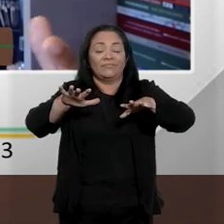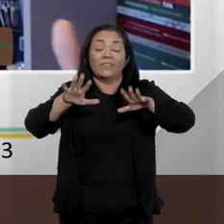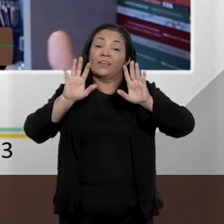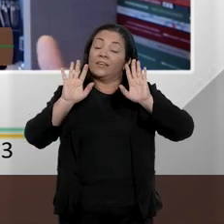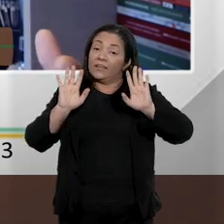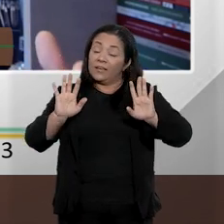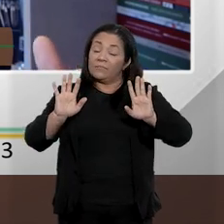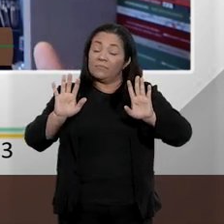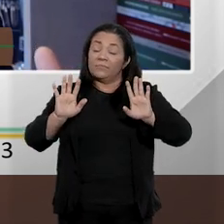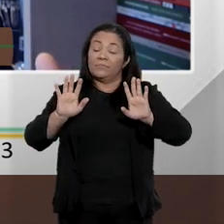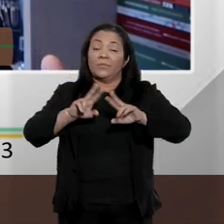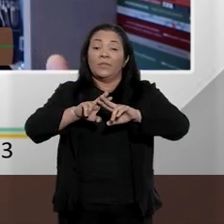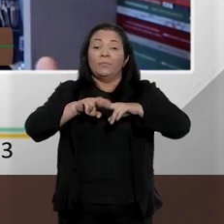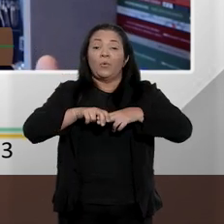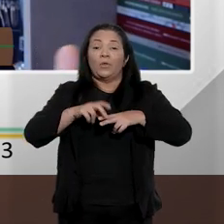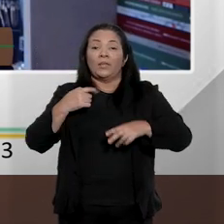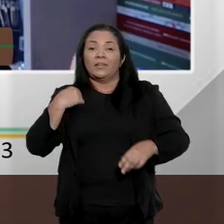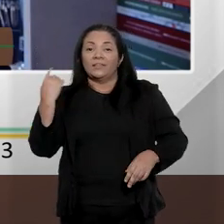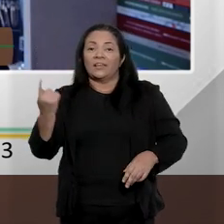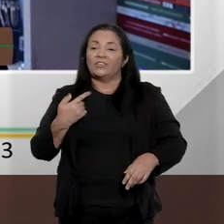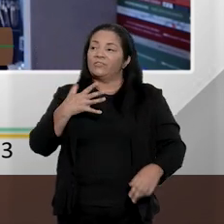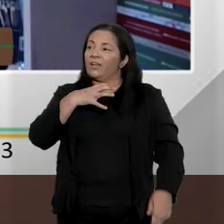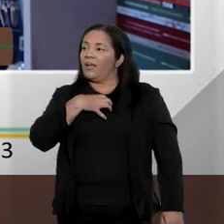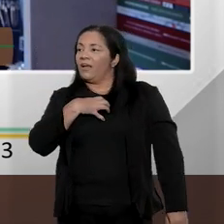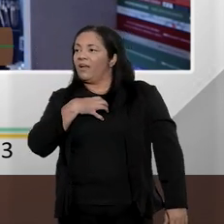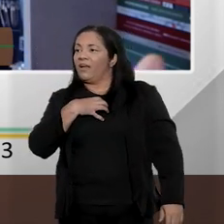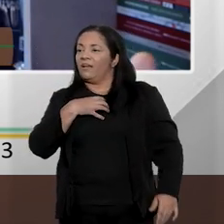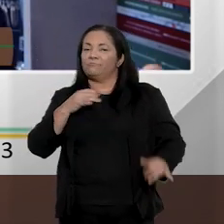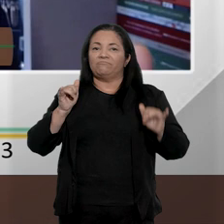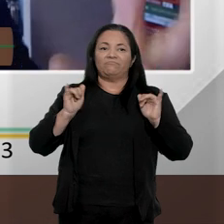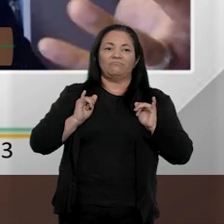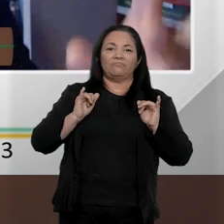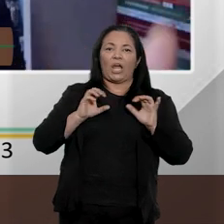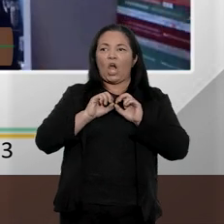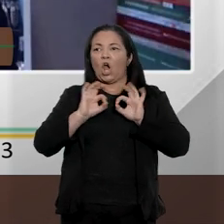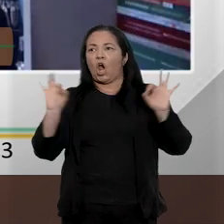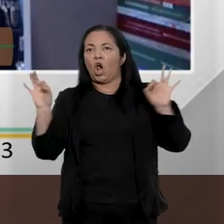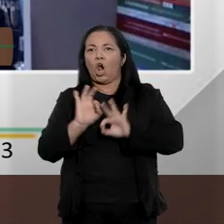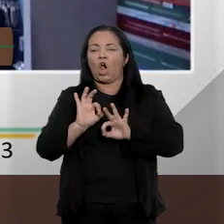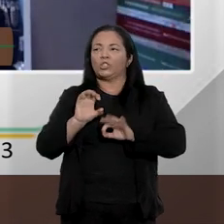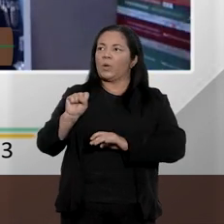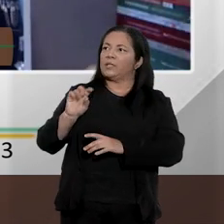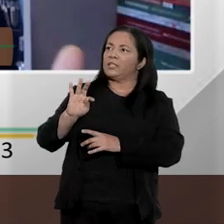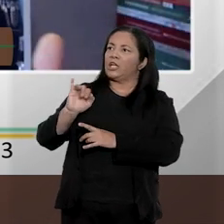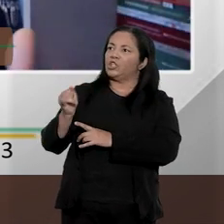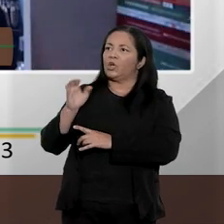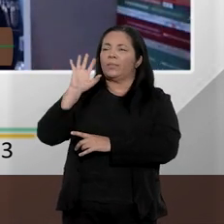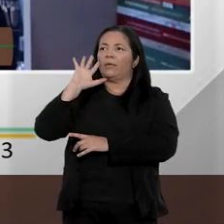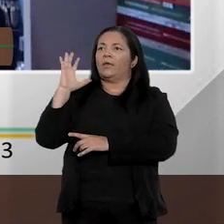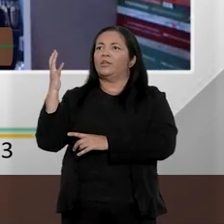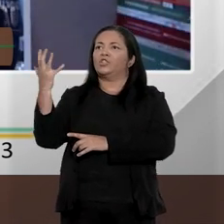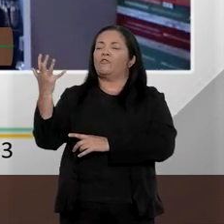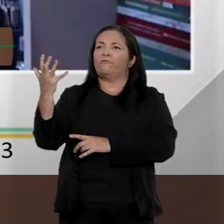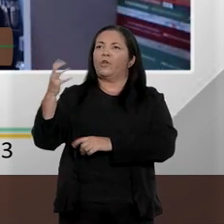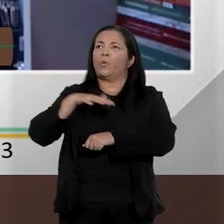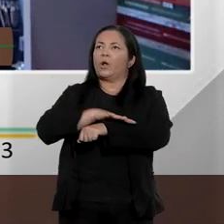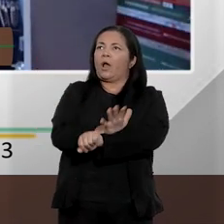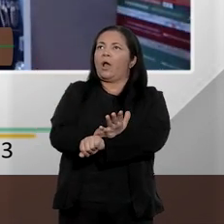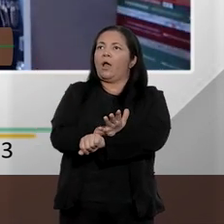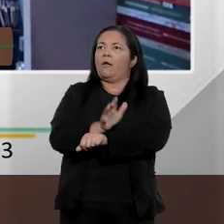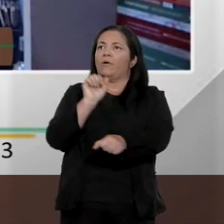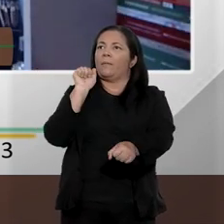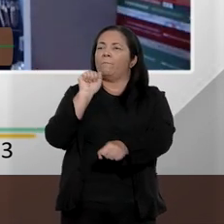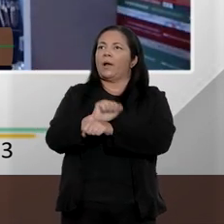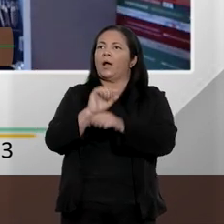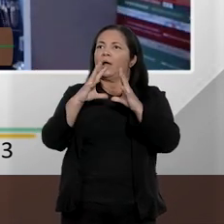de alguma forma, cria uma certa zona de conforto de que, olha, agora que o STJ decidiu isso, isso vai parar. Mas,